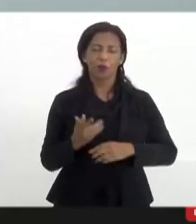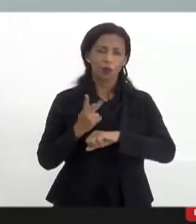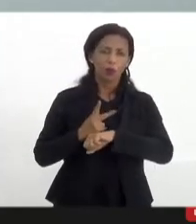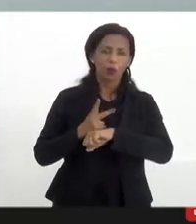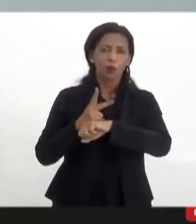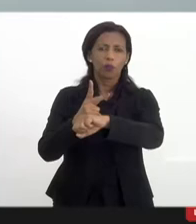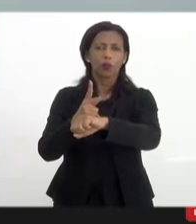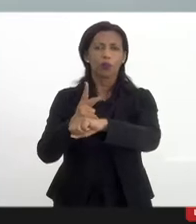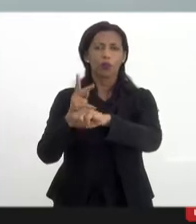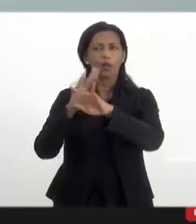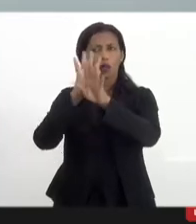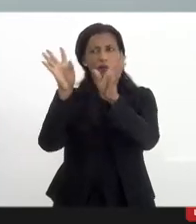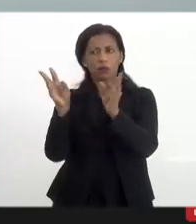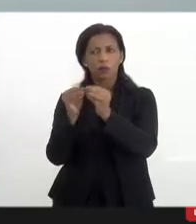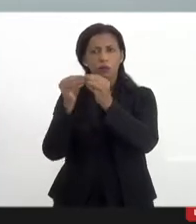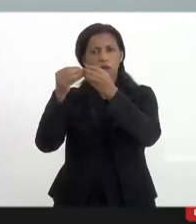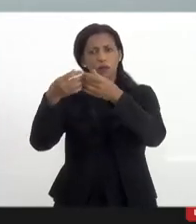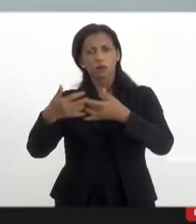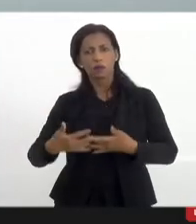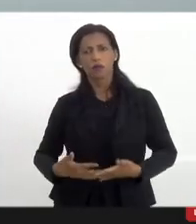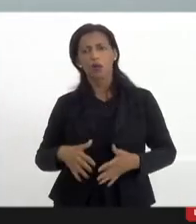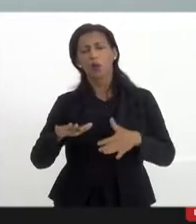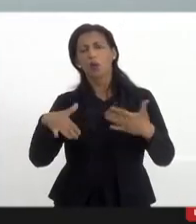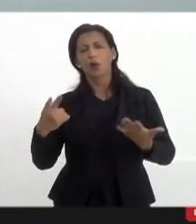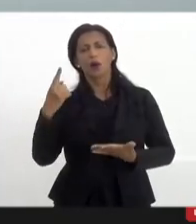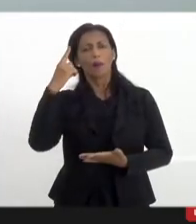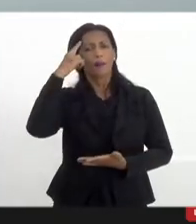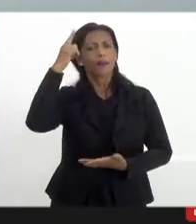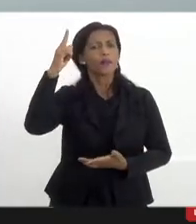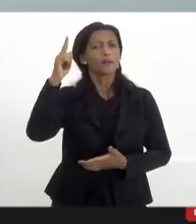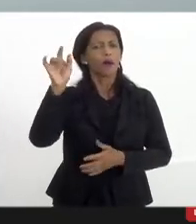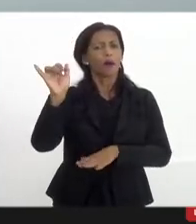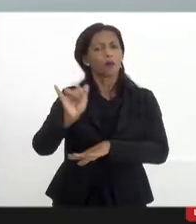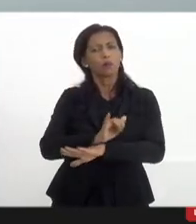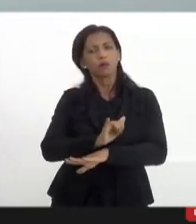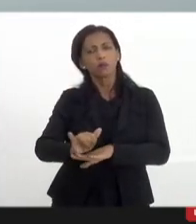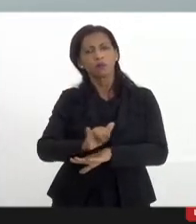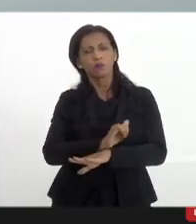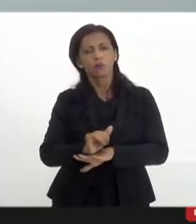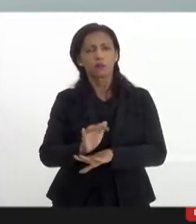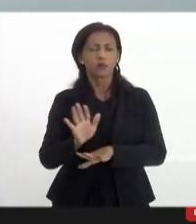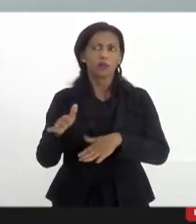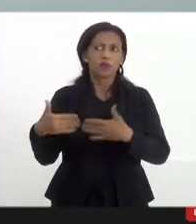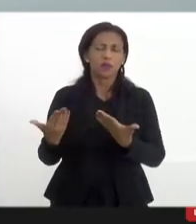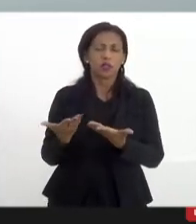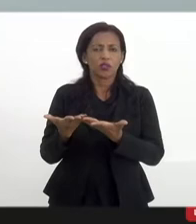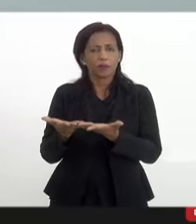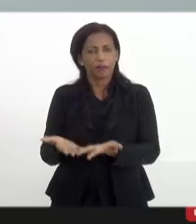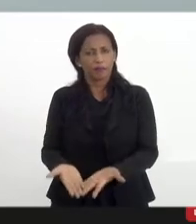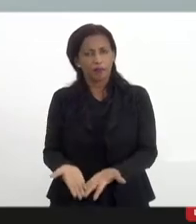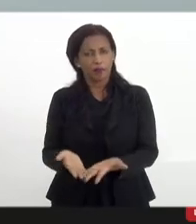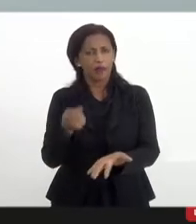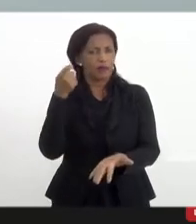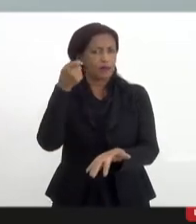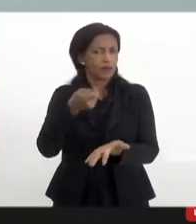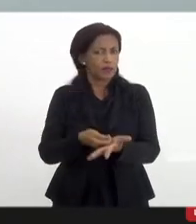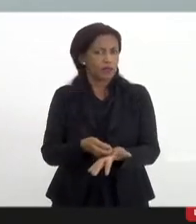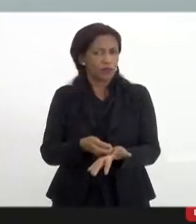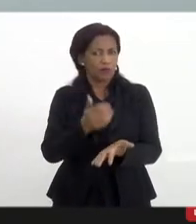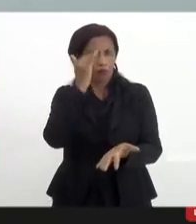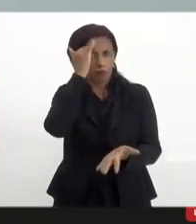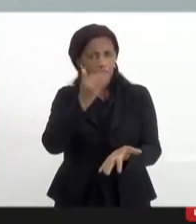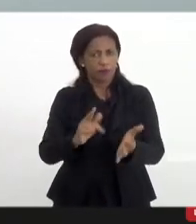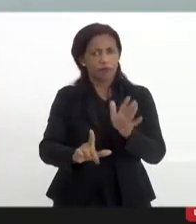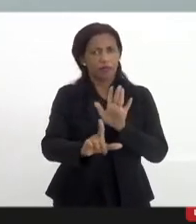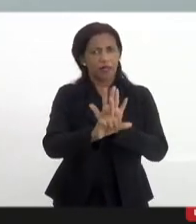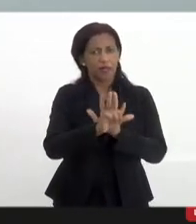definir quais devem ser as nossas principais estratégias, seja para efetivar o cumprimento da lei que está em